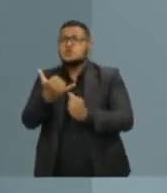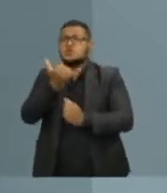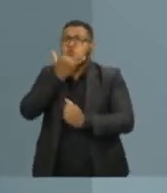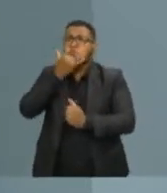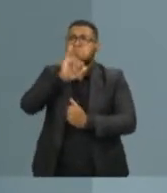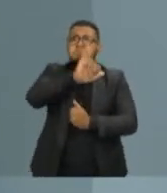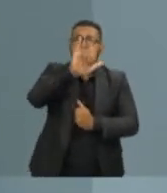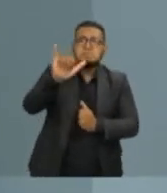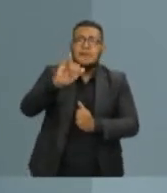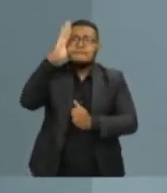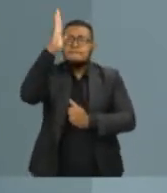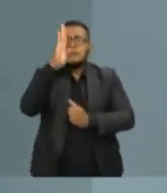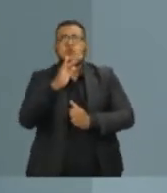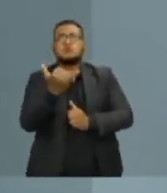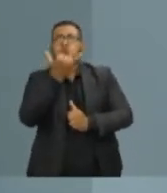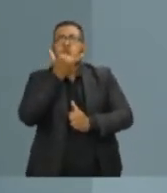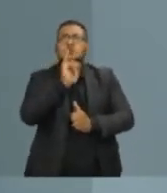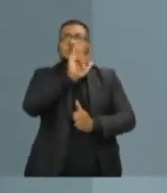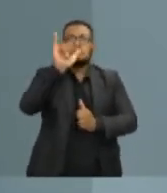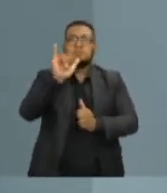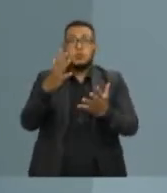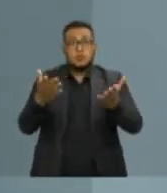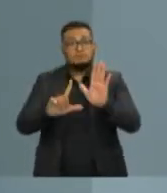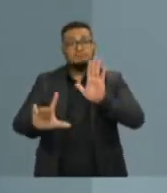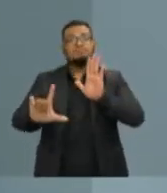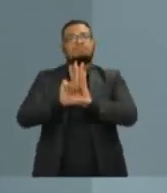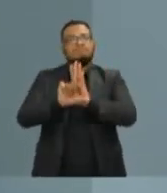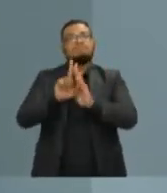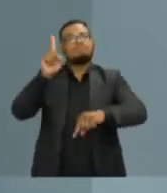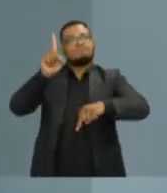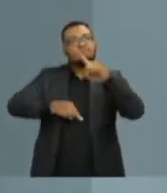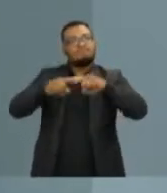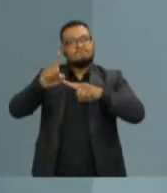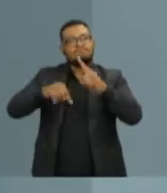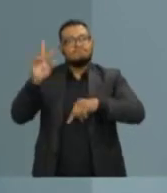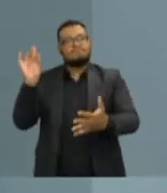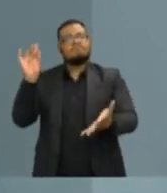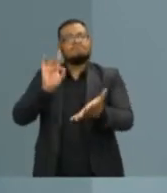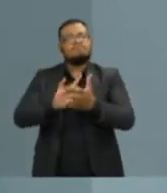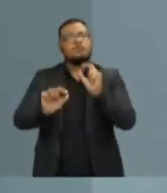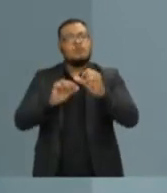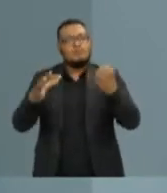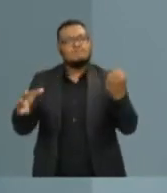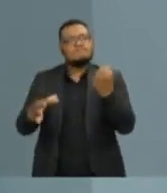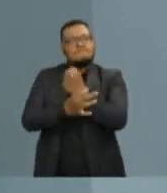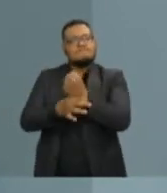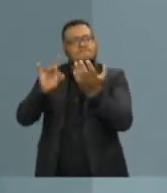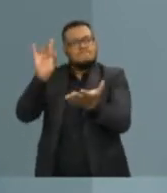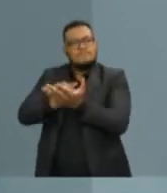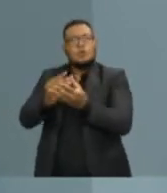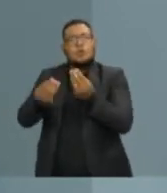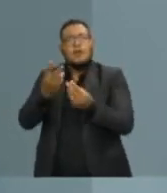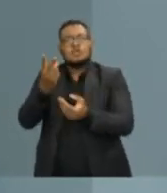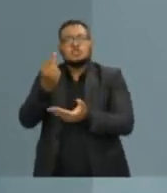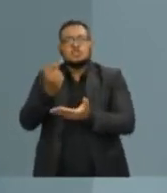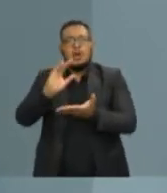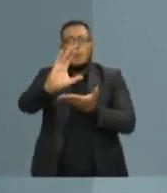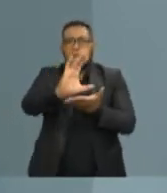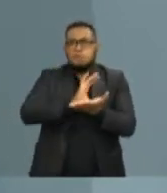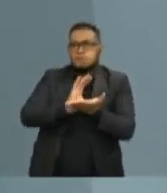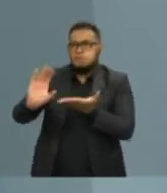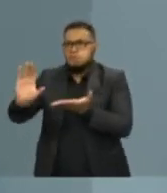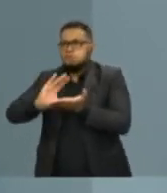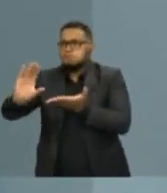desculpas ao Brasil. A Lei de Responsabilidade Fiscal hoje é um instrumento eficaz e efetivo de garantia das finanças públicas. Além disso, o senhor